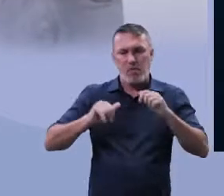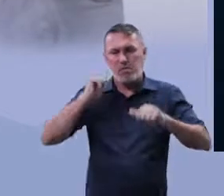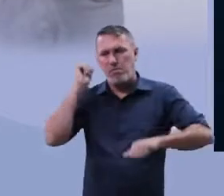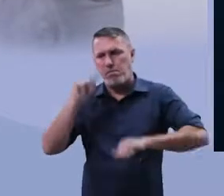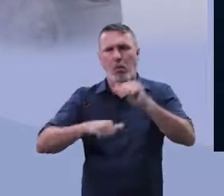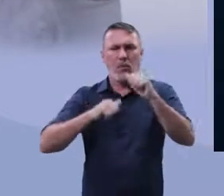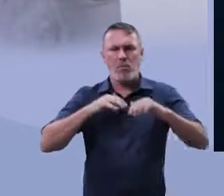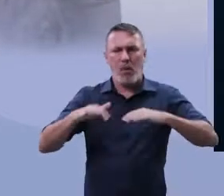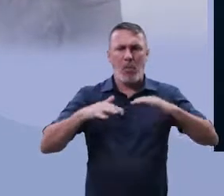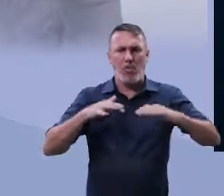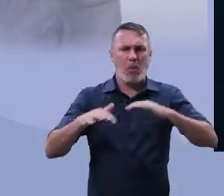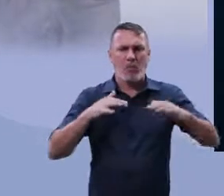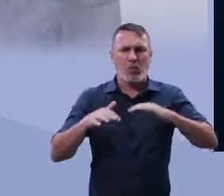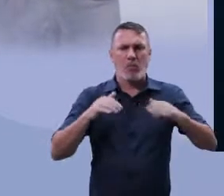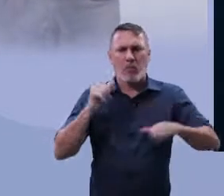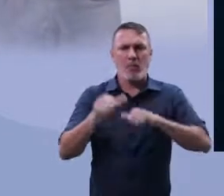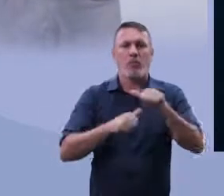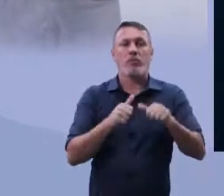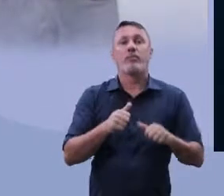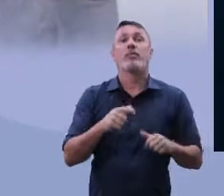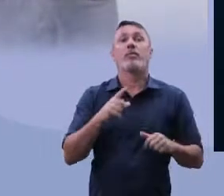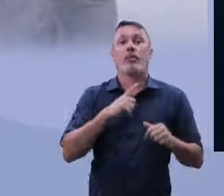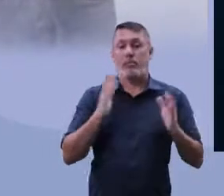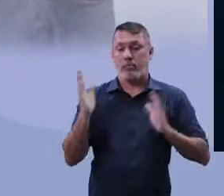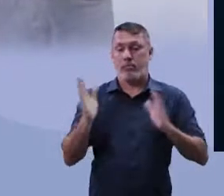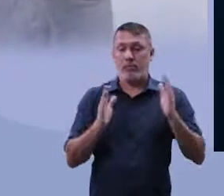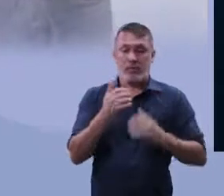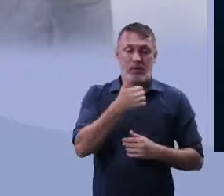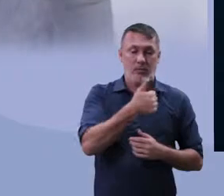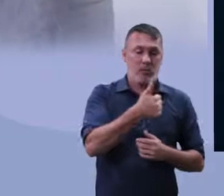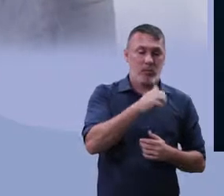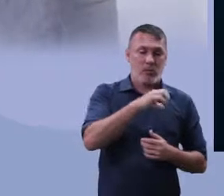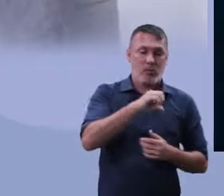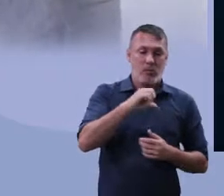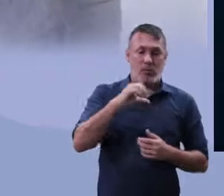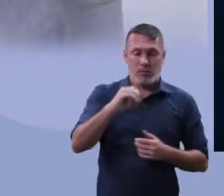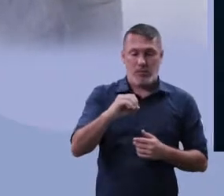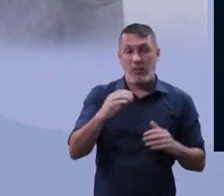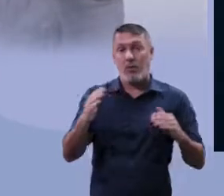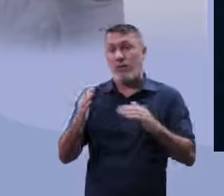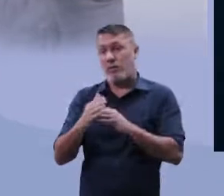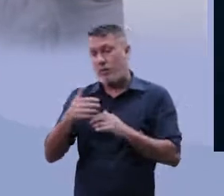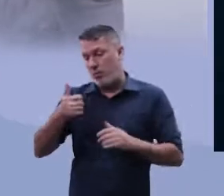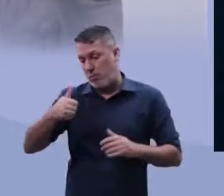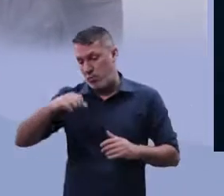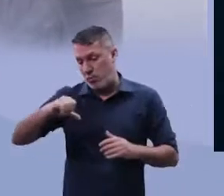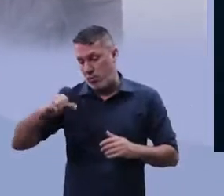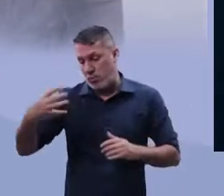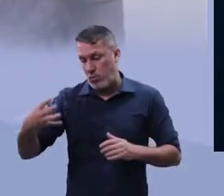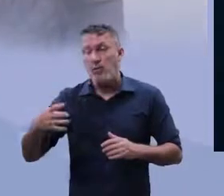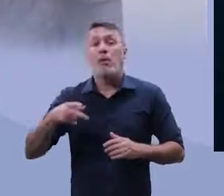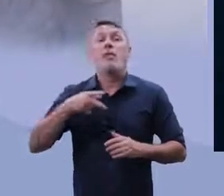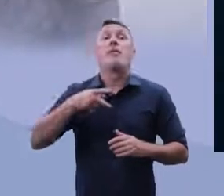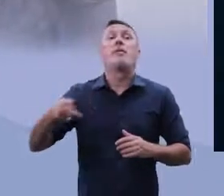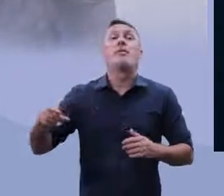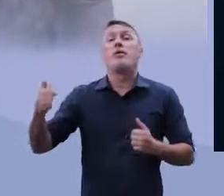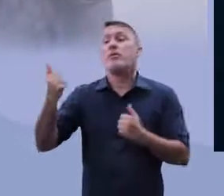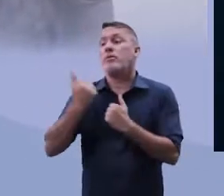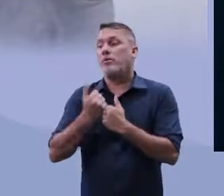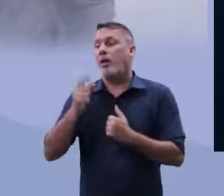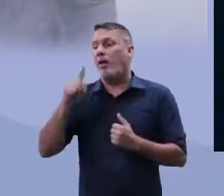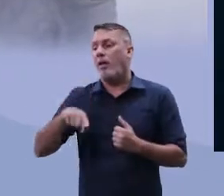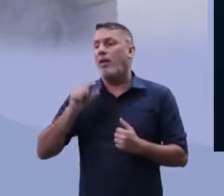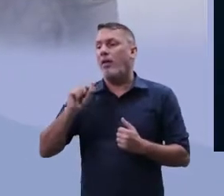que aconteceu? Quando nós tivemos o período que compreende de 90 até 94, o presidente, ele era um Hutu.